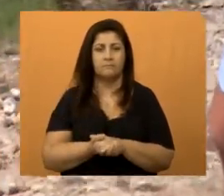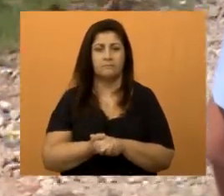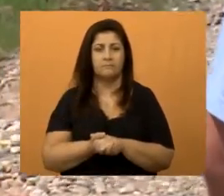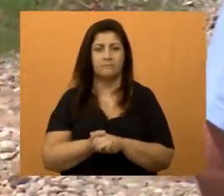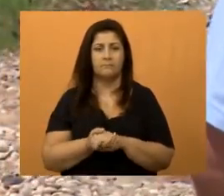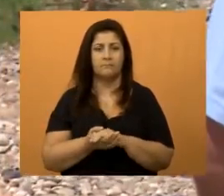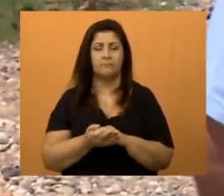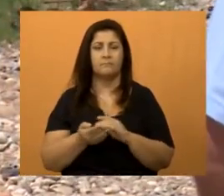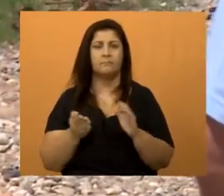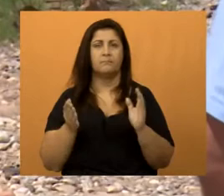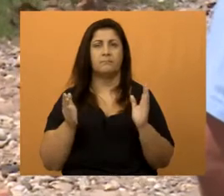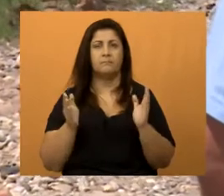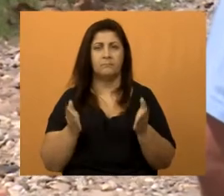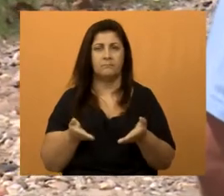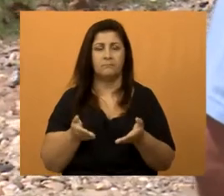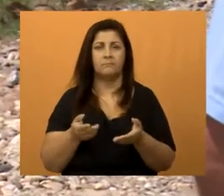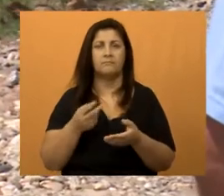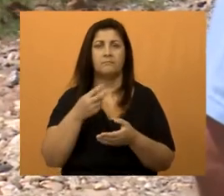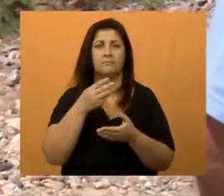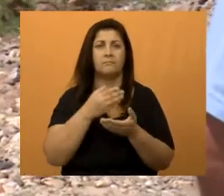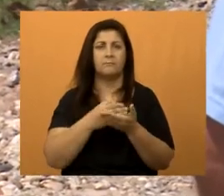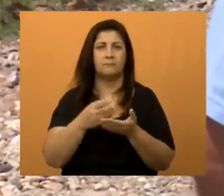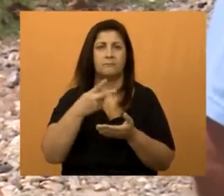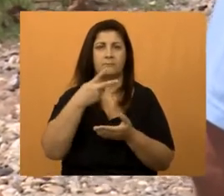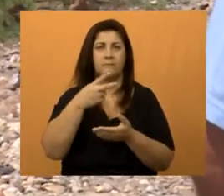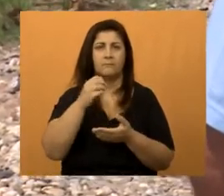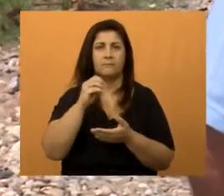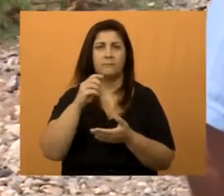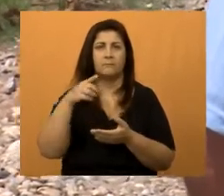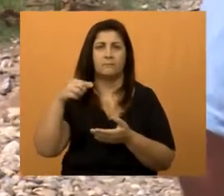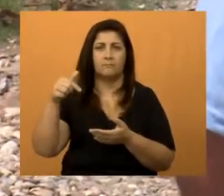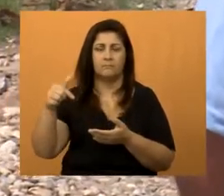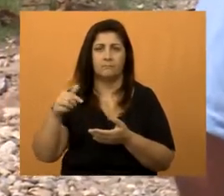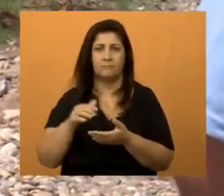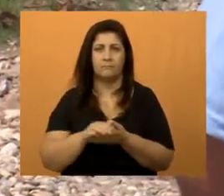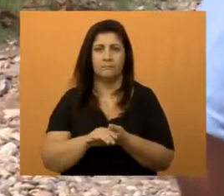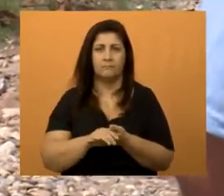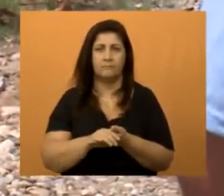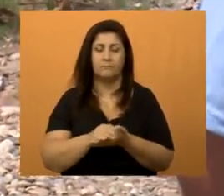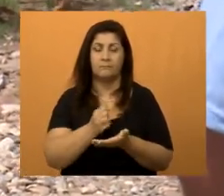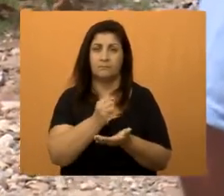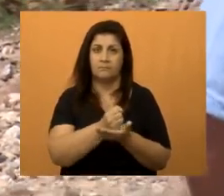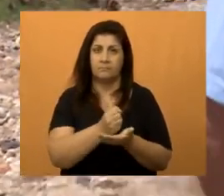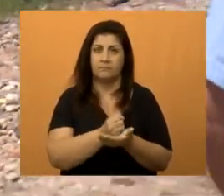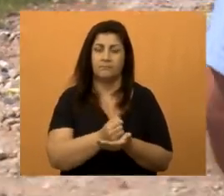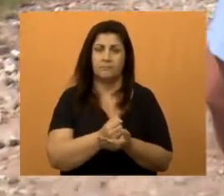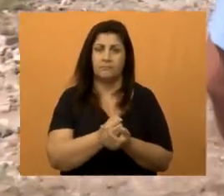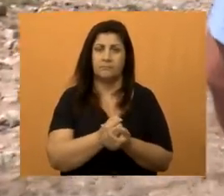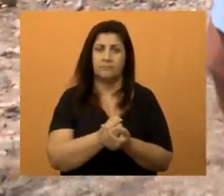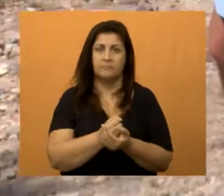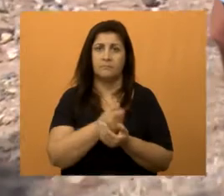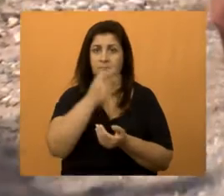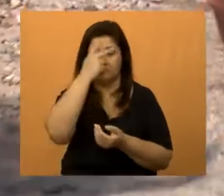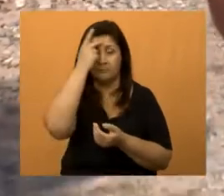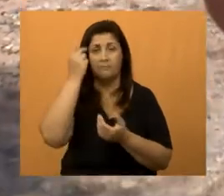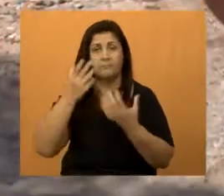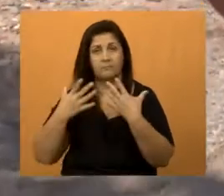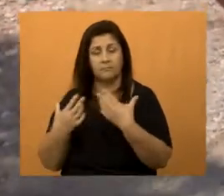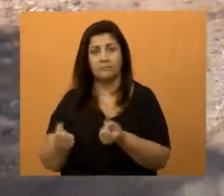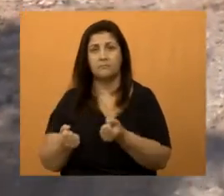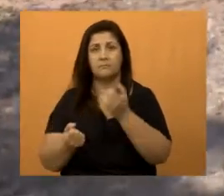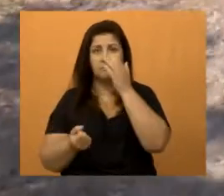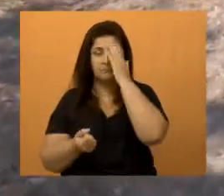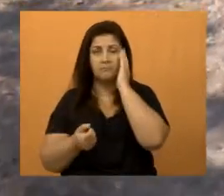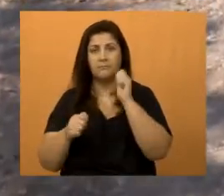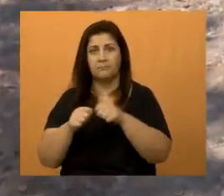para os moradores. Desde 2016, um contrato para adesão. A maioria aceitou essa adesão para fazer